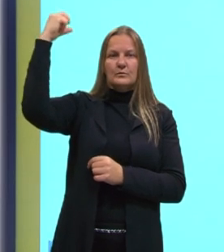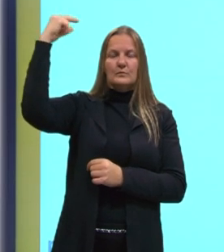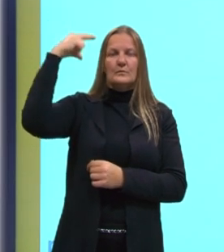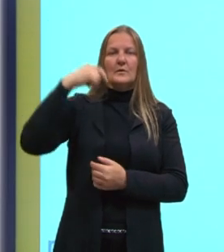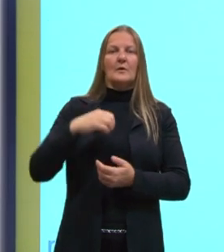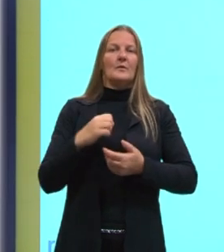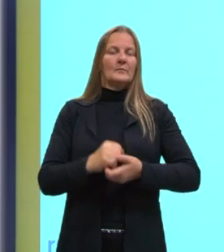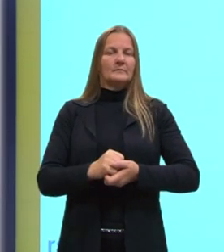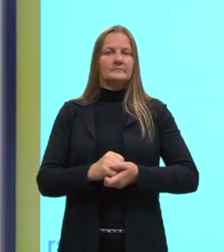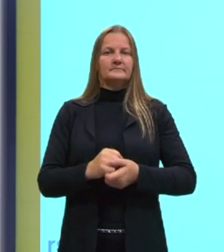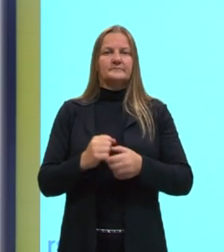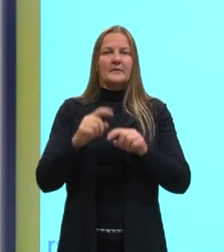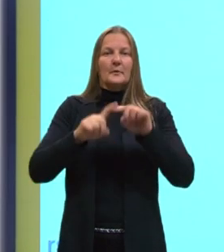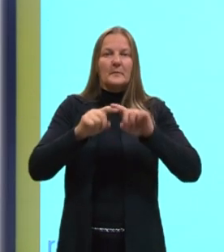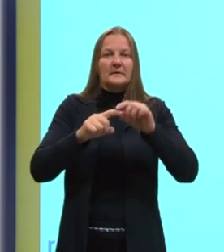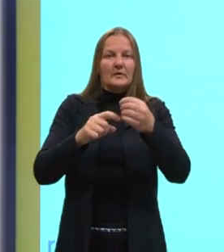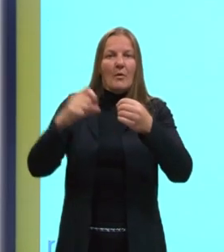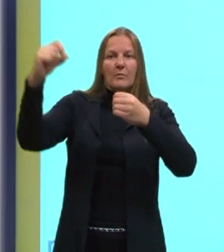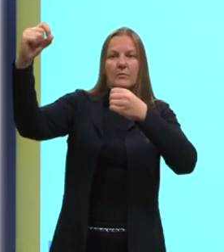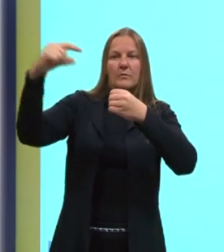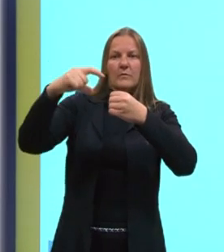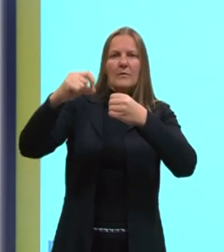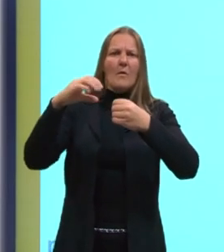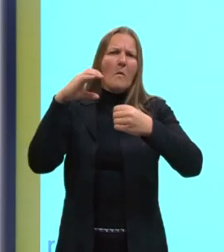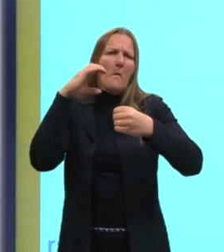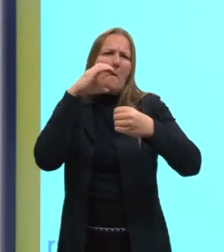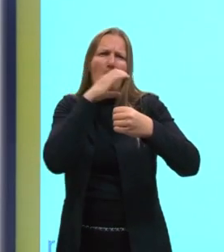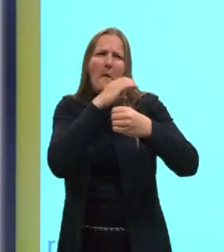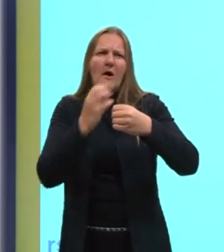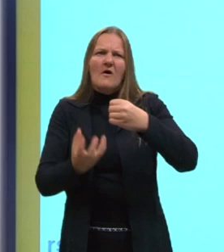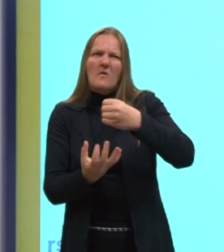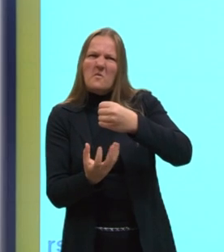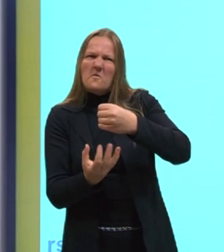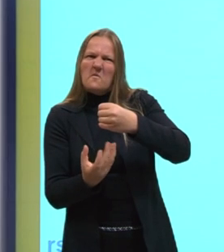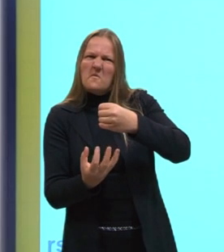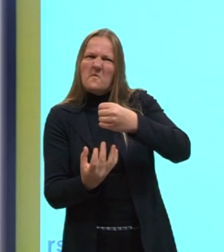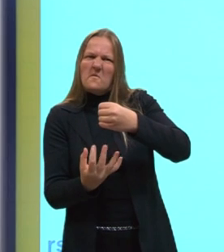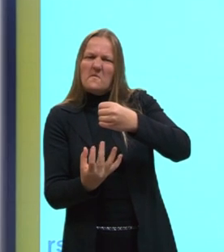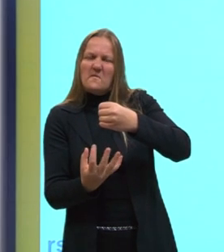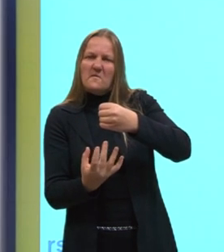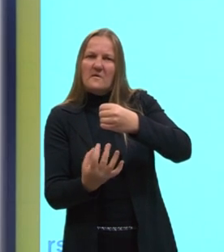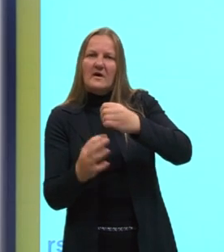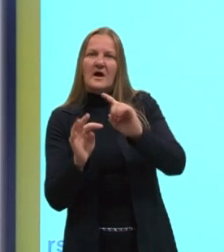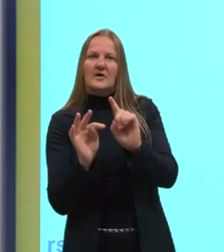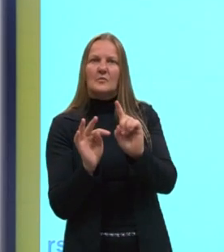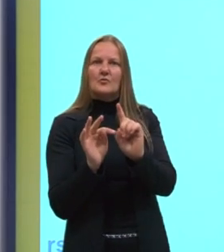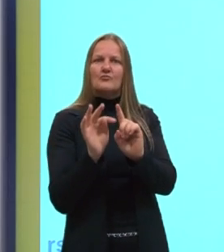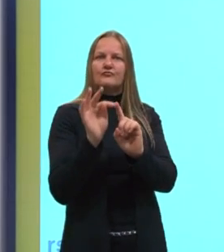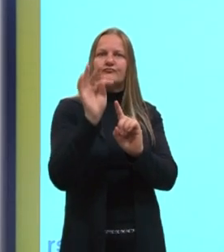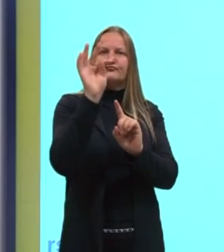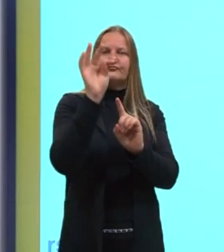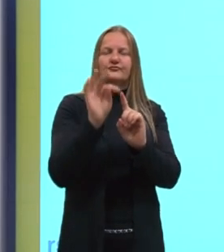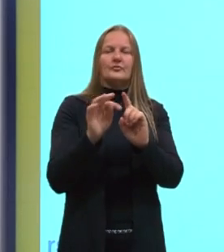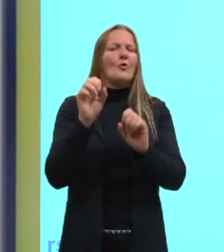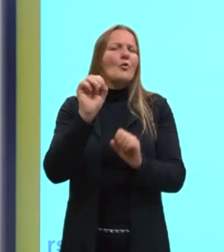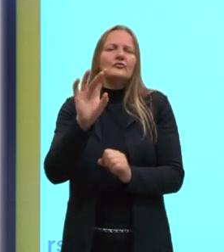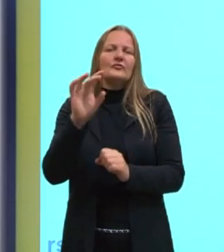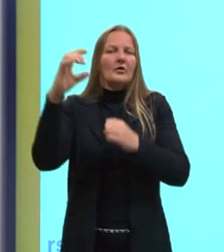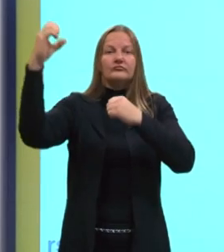induzir um calor mais forte, numa temperatura mais alta. Ou só deixar no sol.